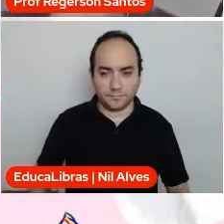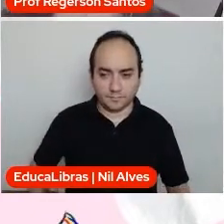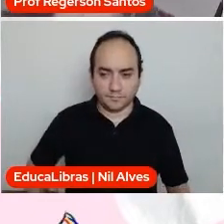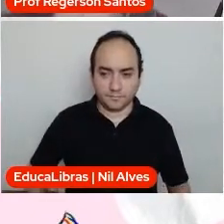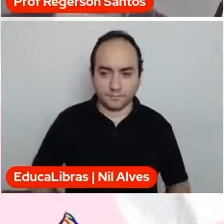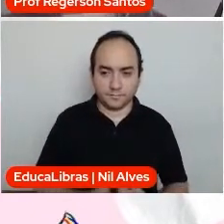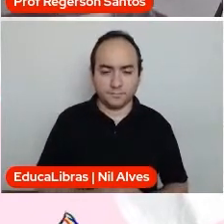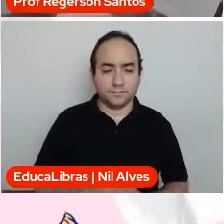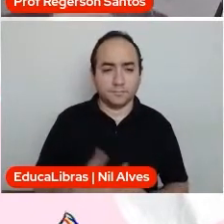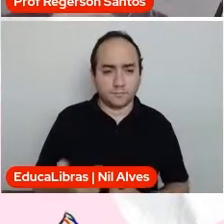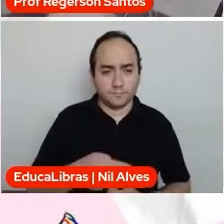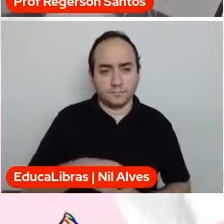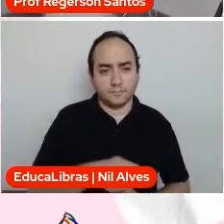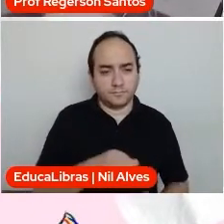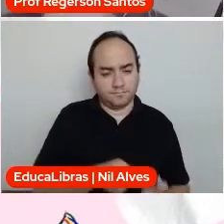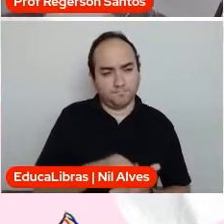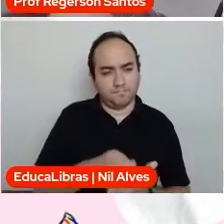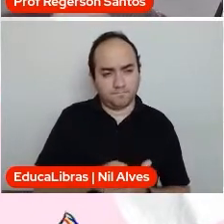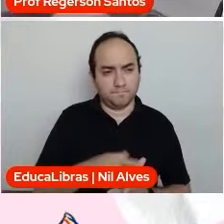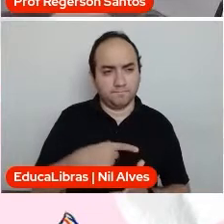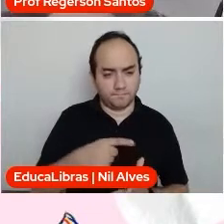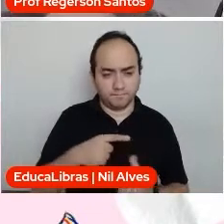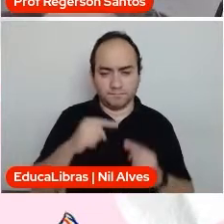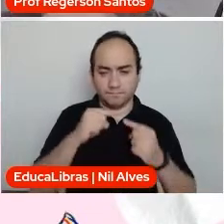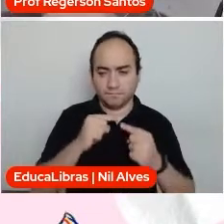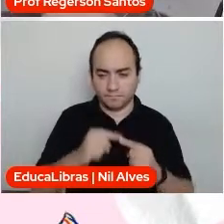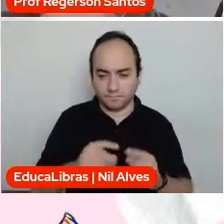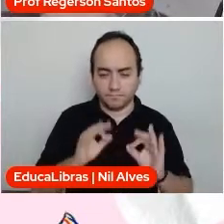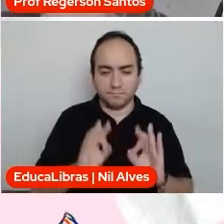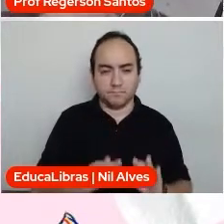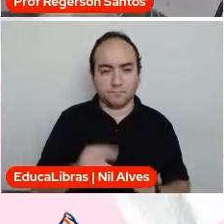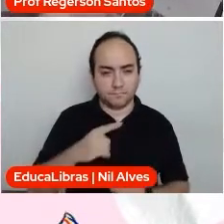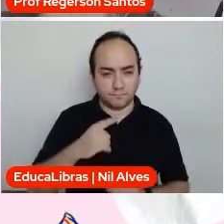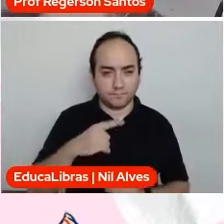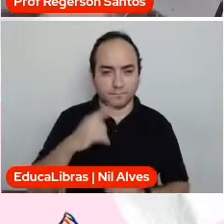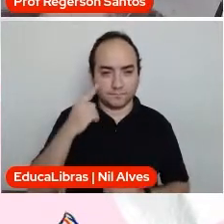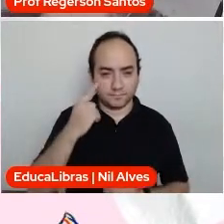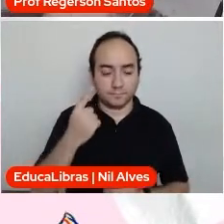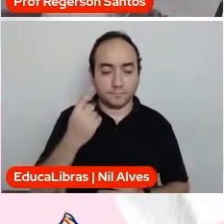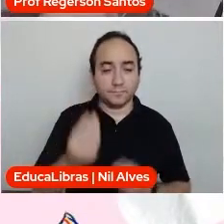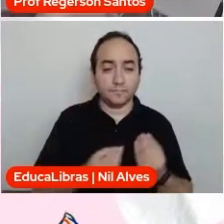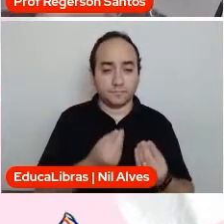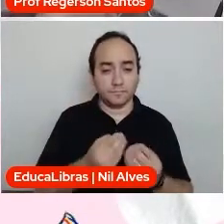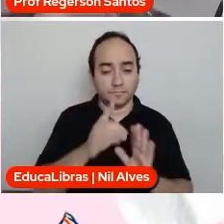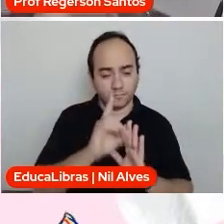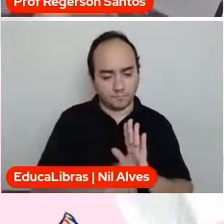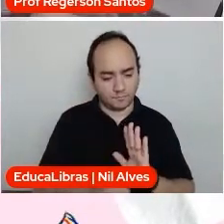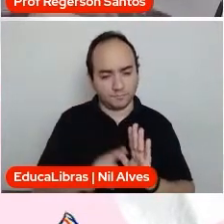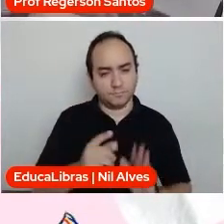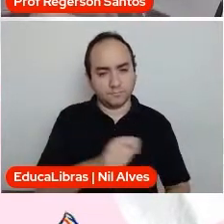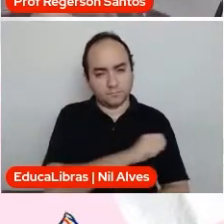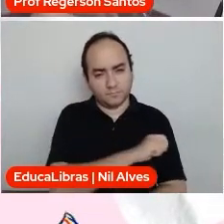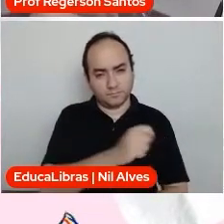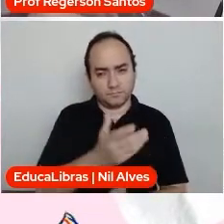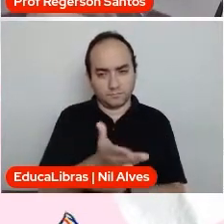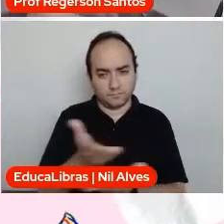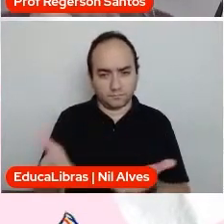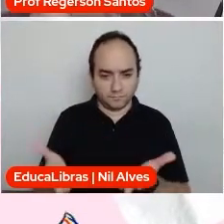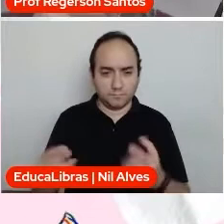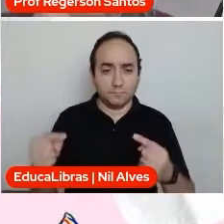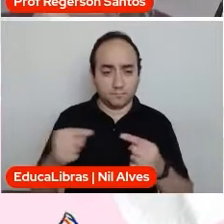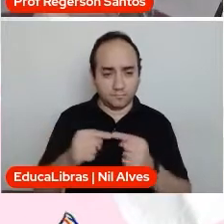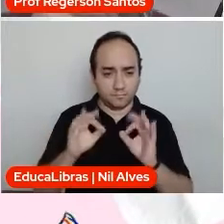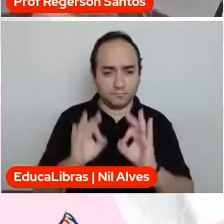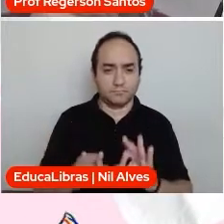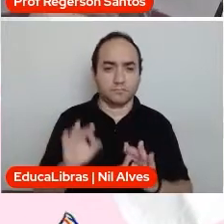gente tem essa obrigação, né? Esse dever de fazer com que o direito dos estudantes sejam